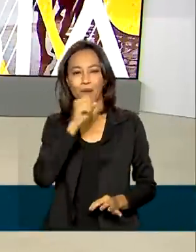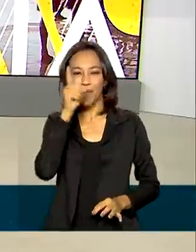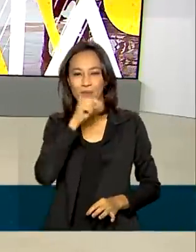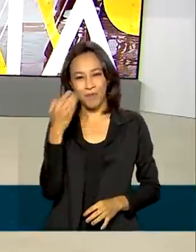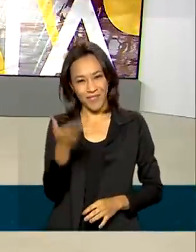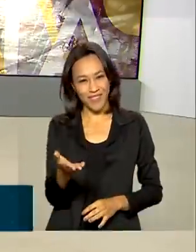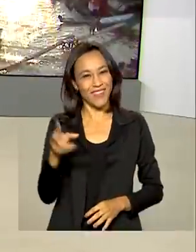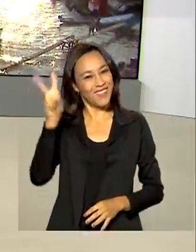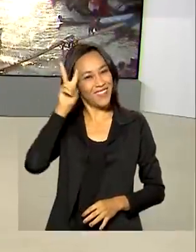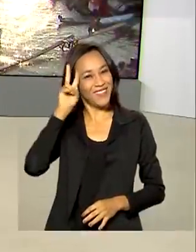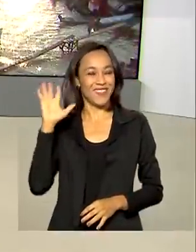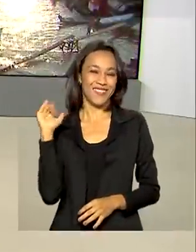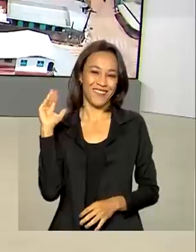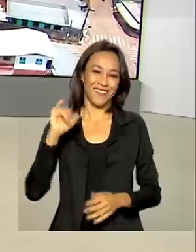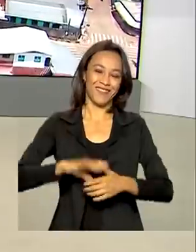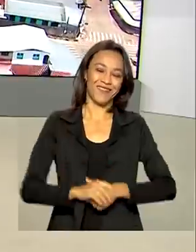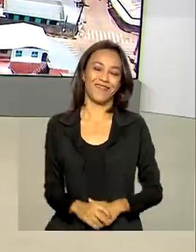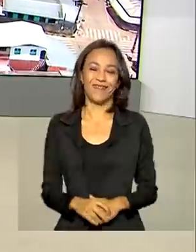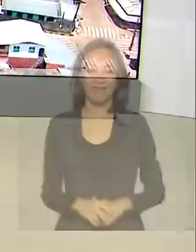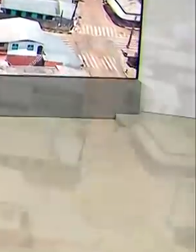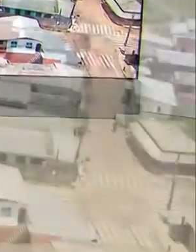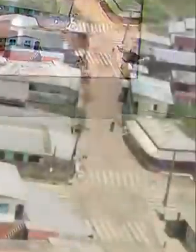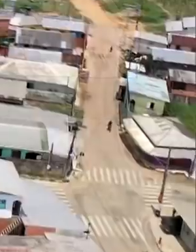semana para você e até segunda. Tchau, tchau.